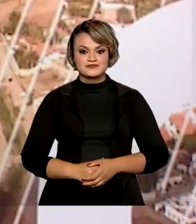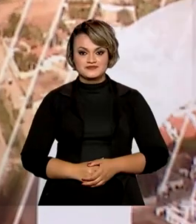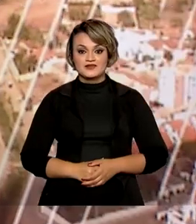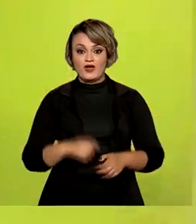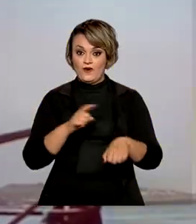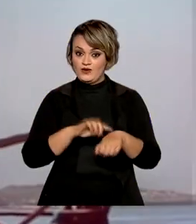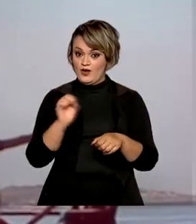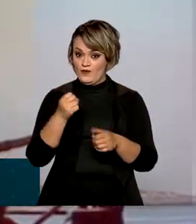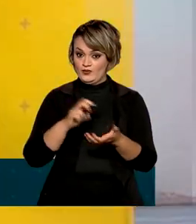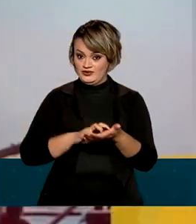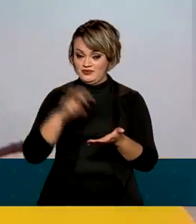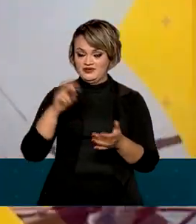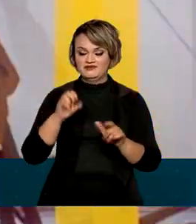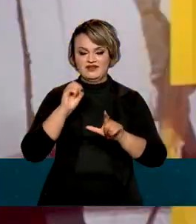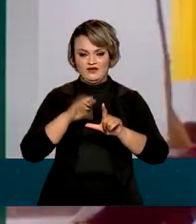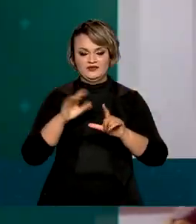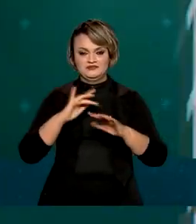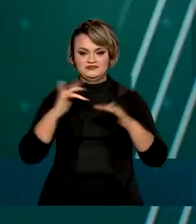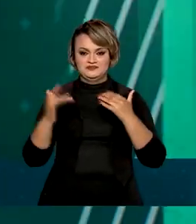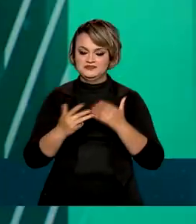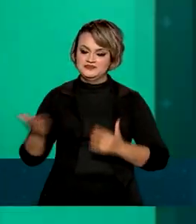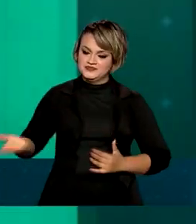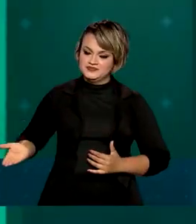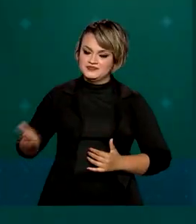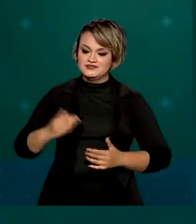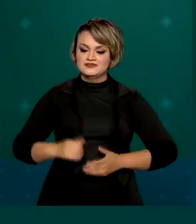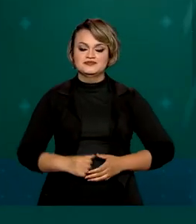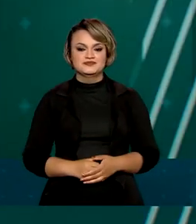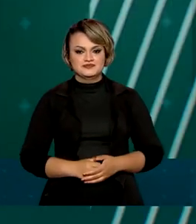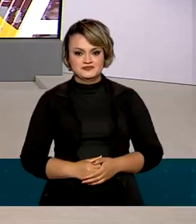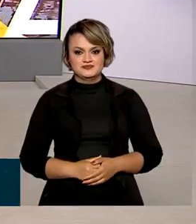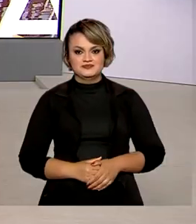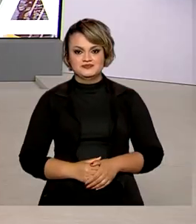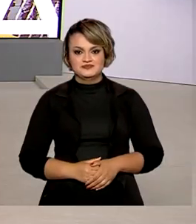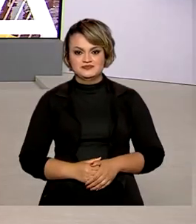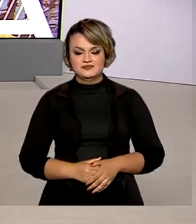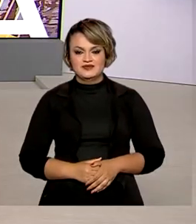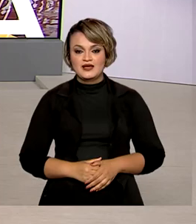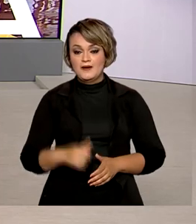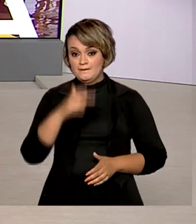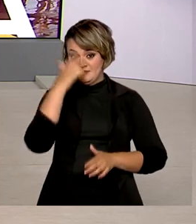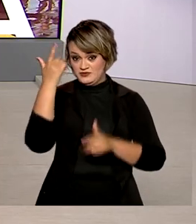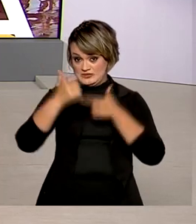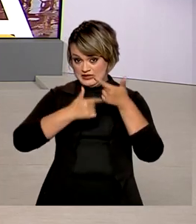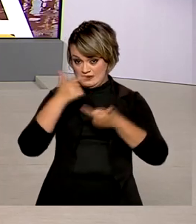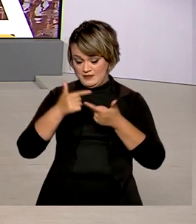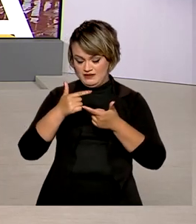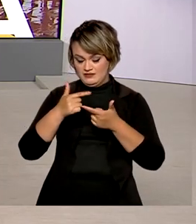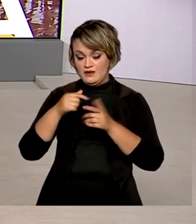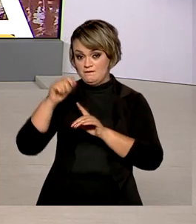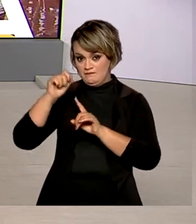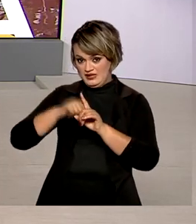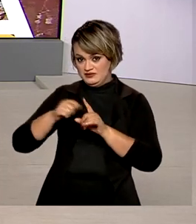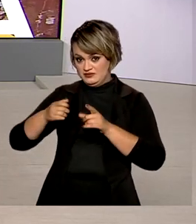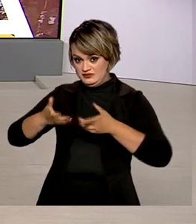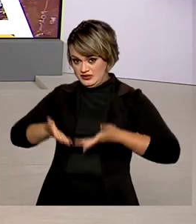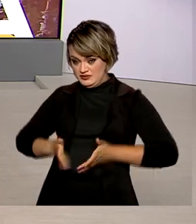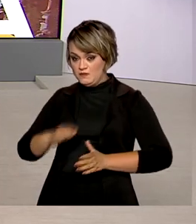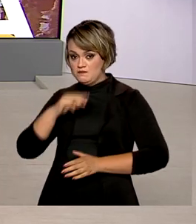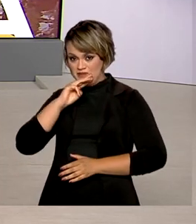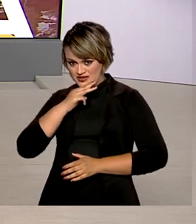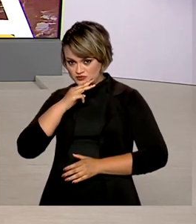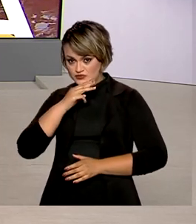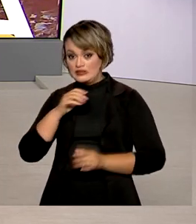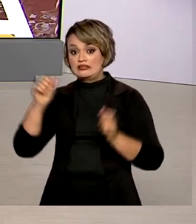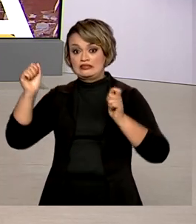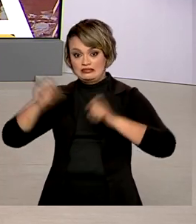Oito horas da manhã, estamos ao vivo também pelas redes sociais. Trabalhadores nascidos em março recebem hoje o